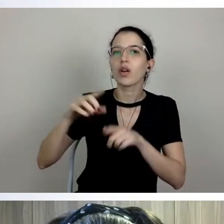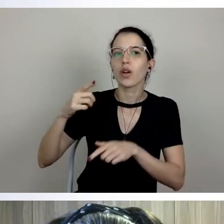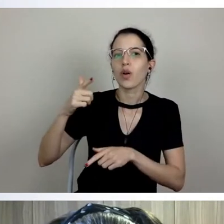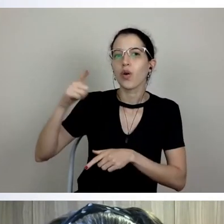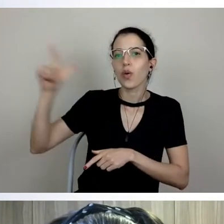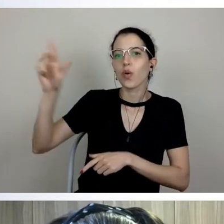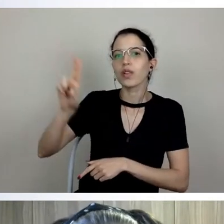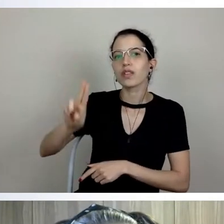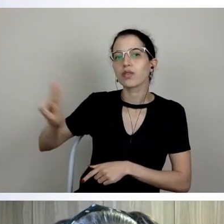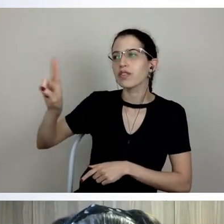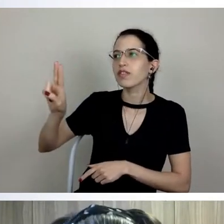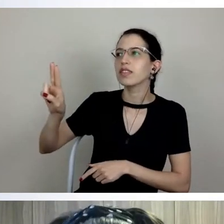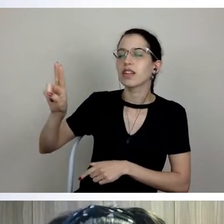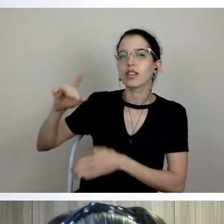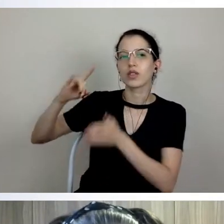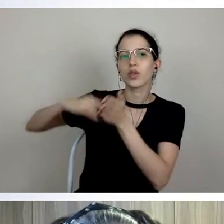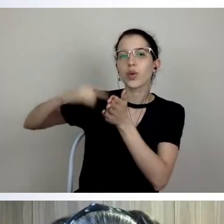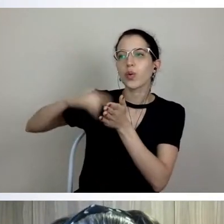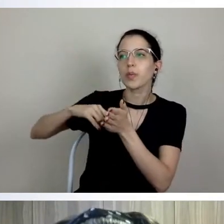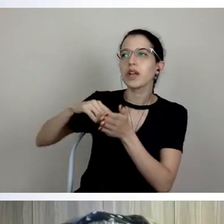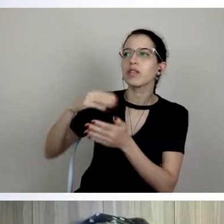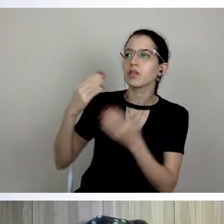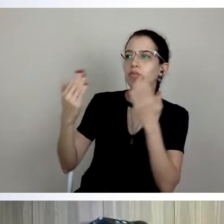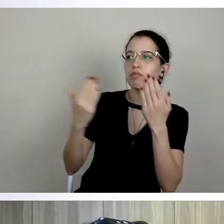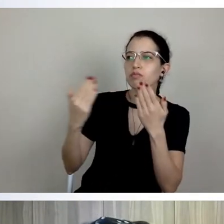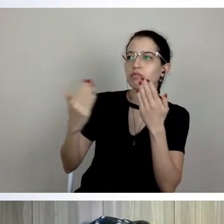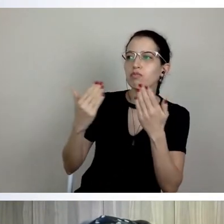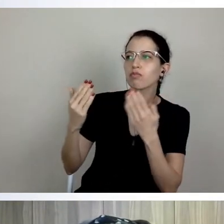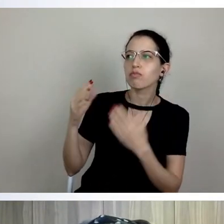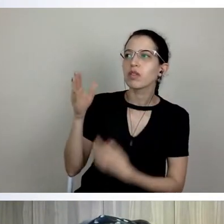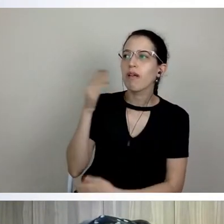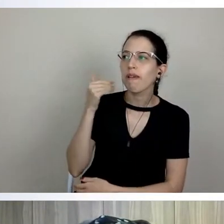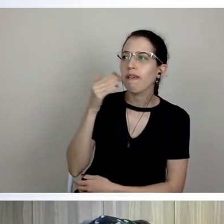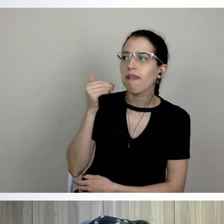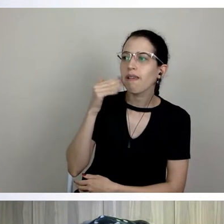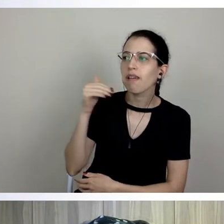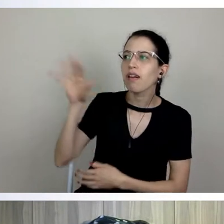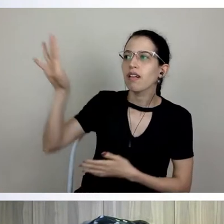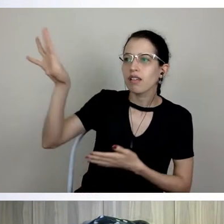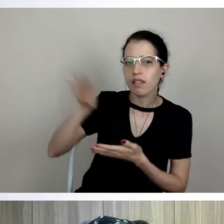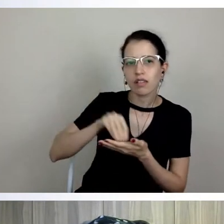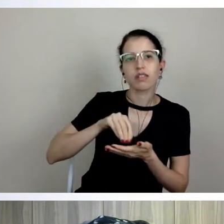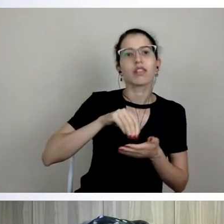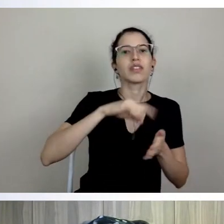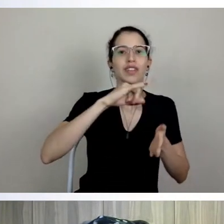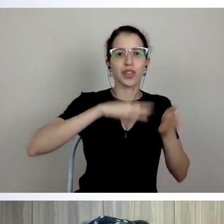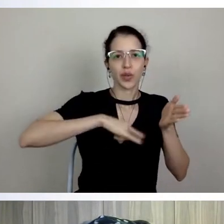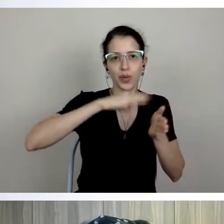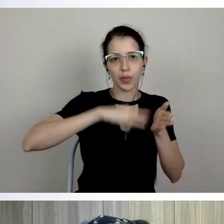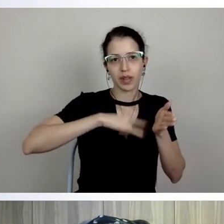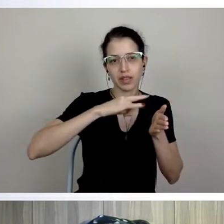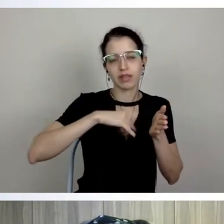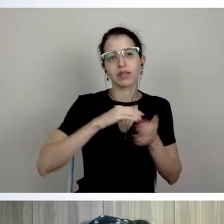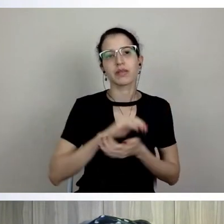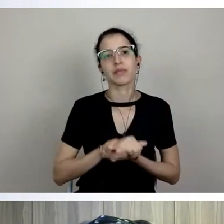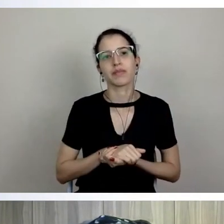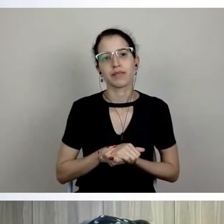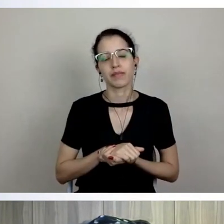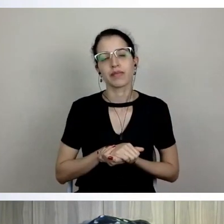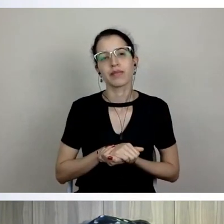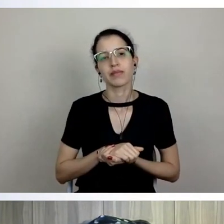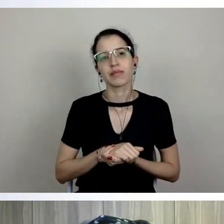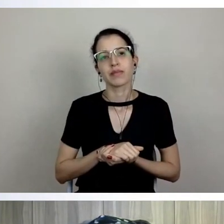fundamental do professor Bernardino, nós temos uma proposta preliminar, que, inclusive, já está na mão dos